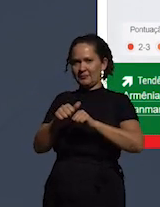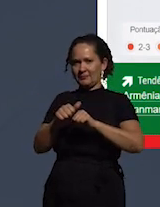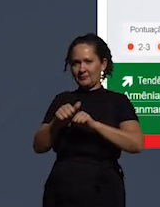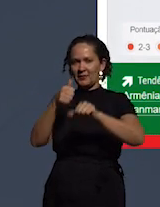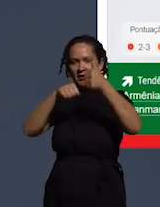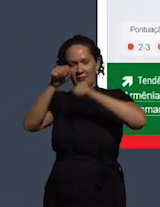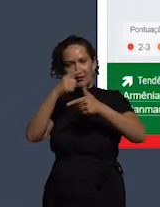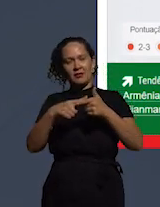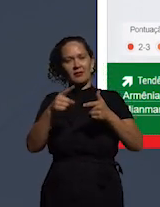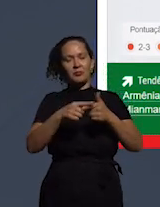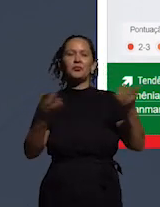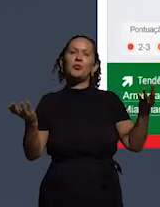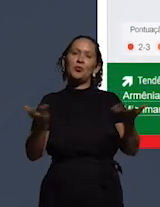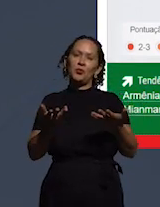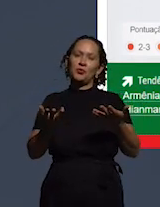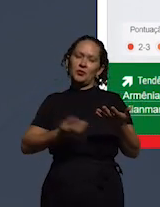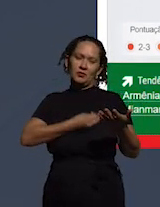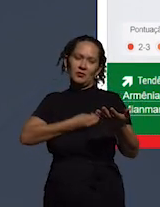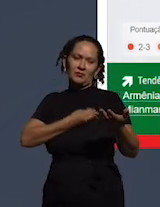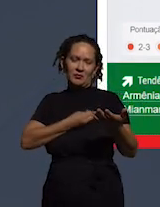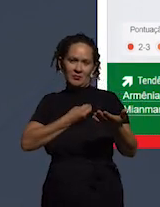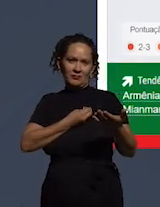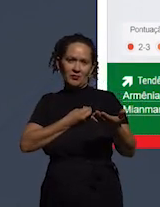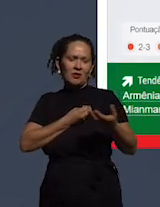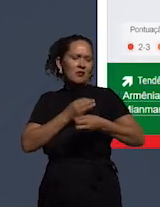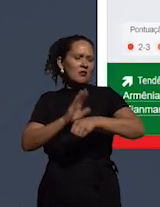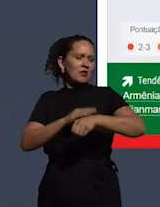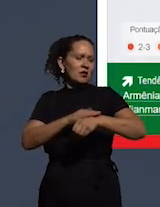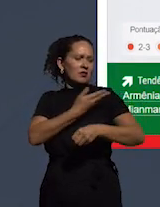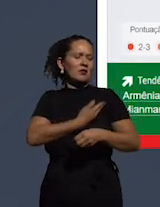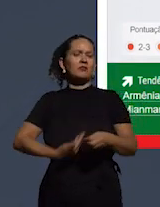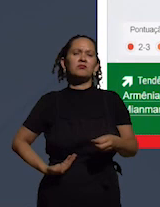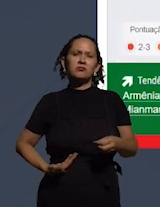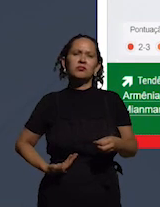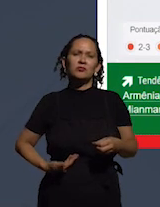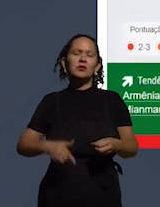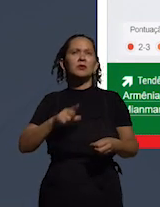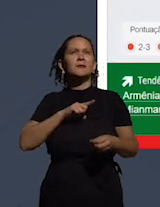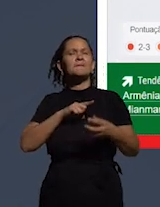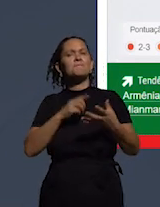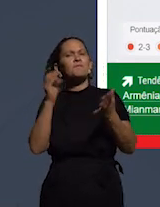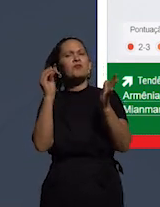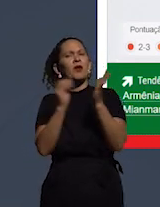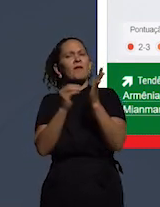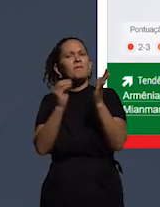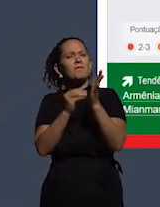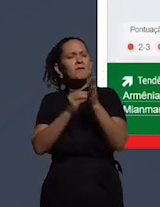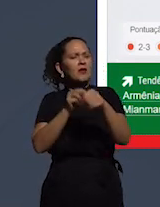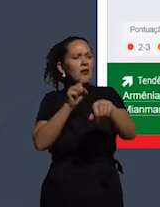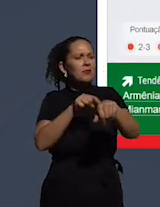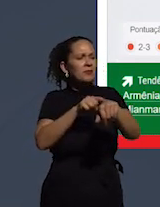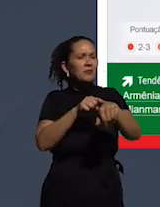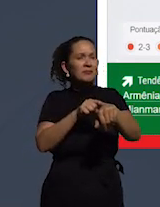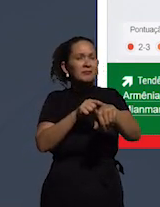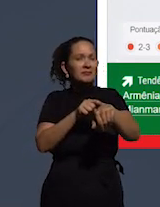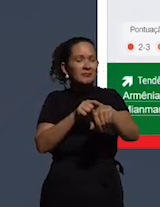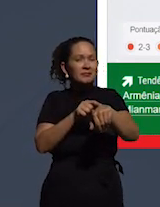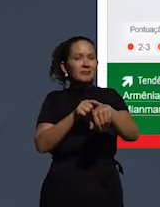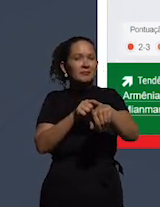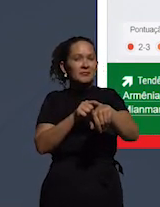situação que o índice de integridade pública seria assim uma foto de um momento no tempo a